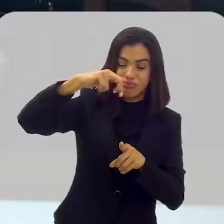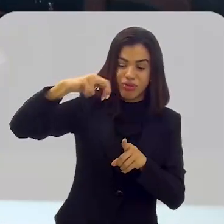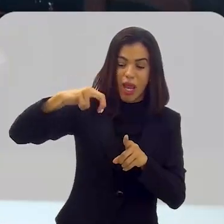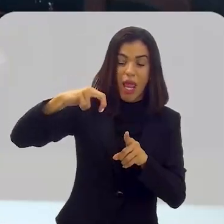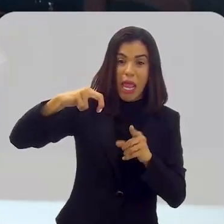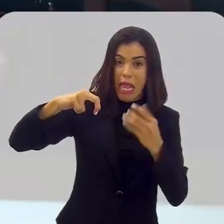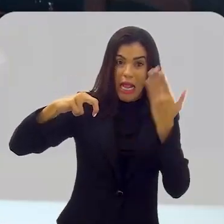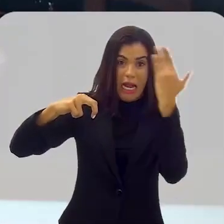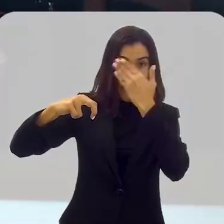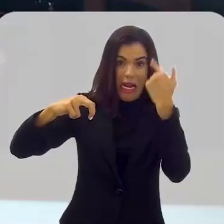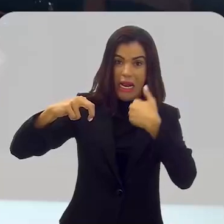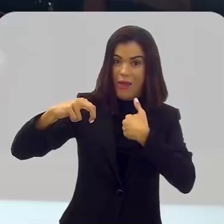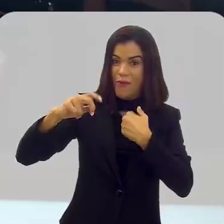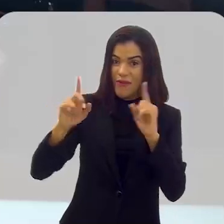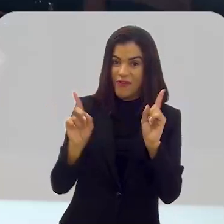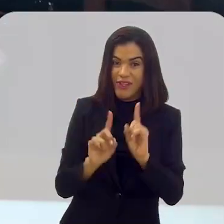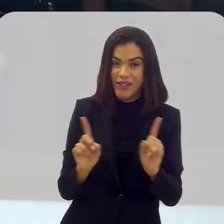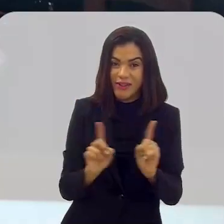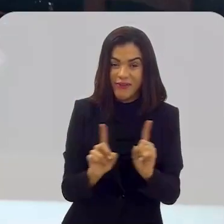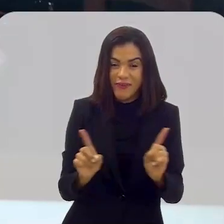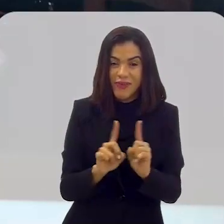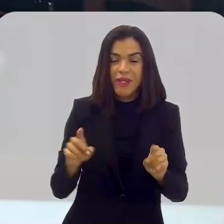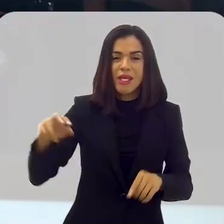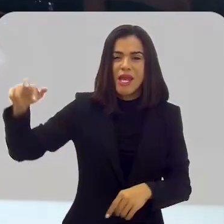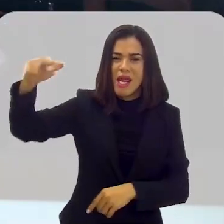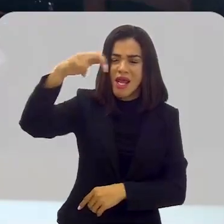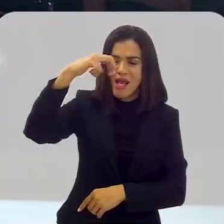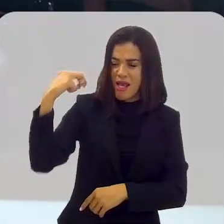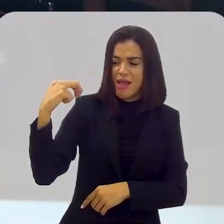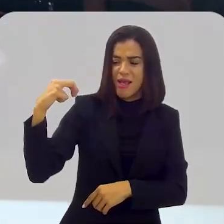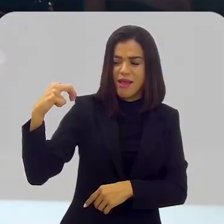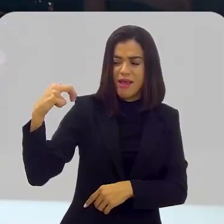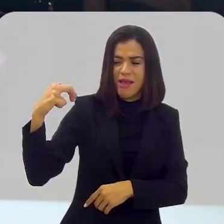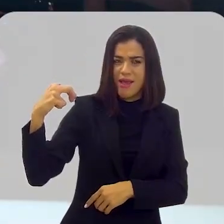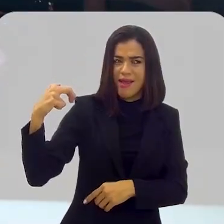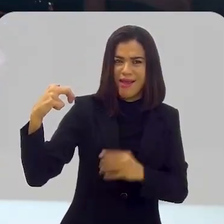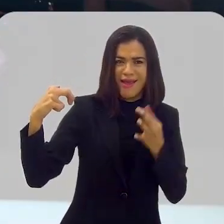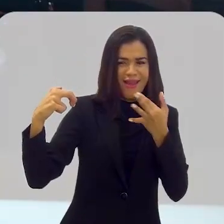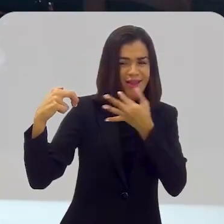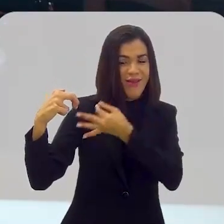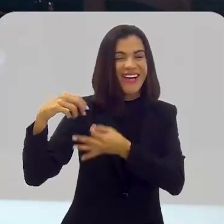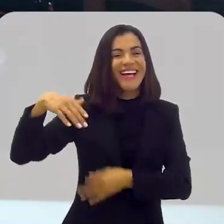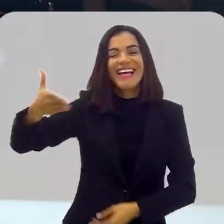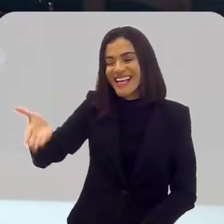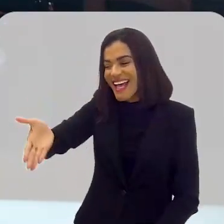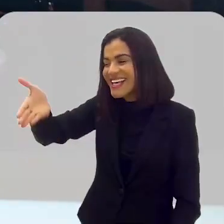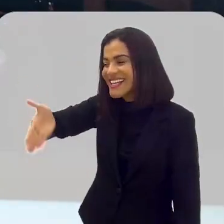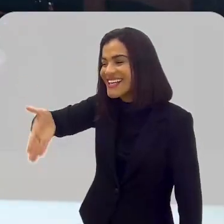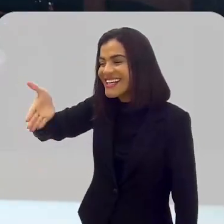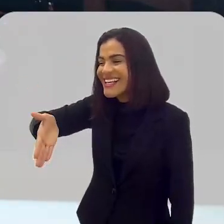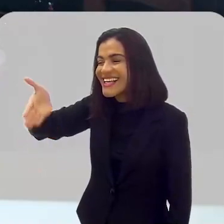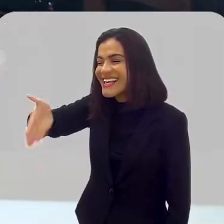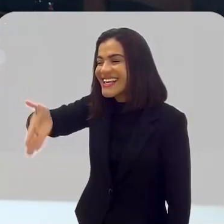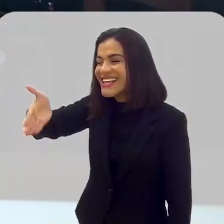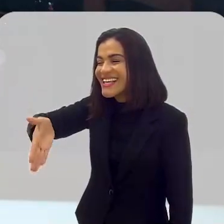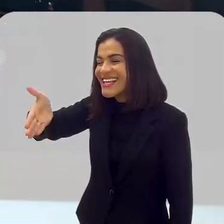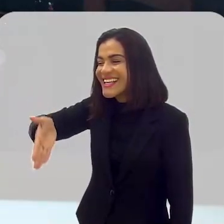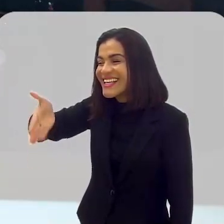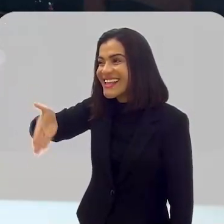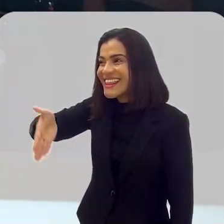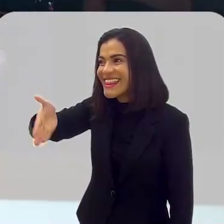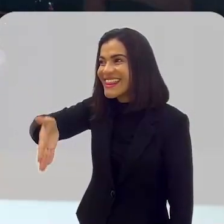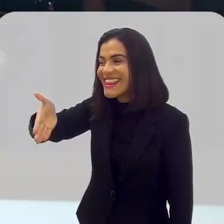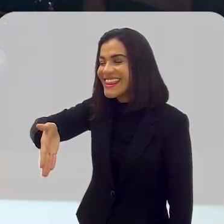do salão, ele não me viu. E ele parou exatamente do meu lado, e eu dei a mão a ele. E eu fiquei